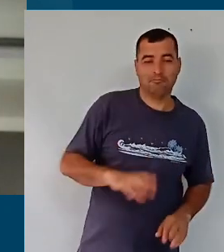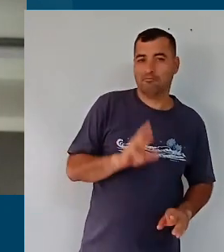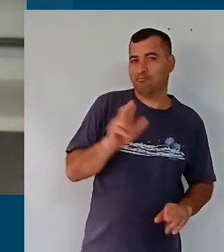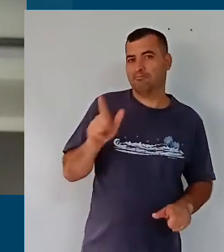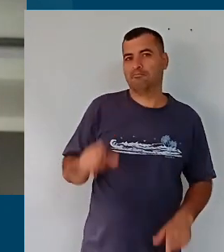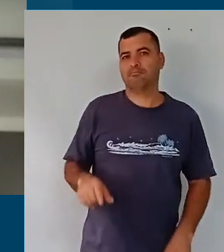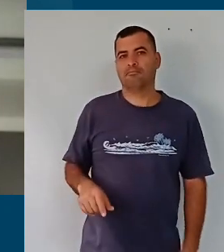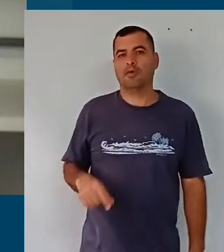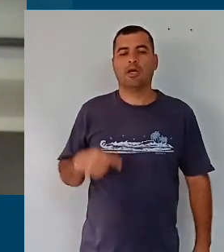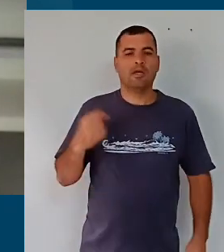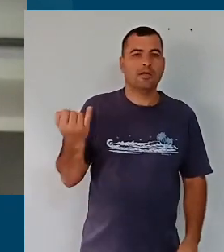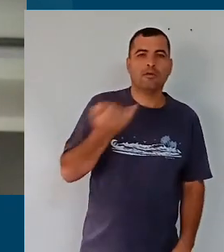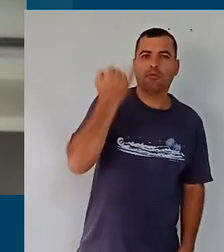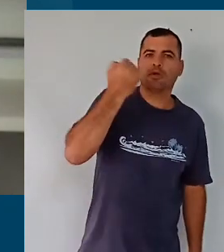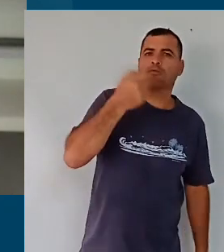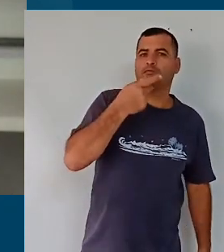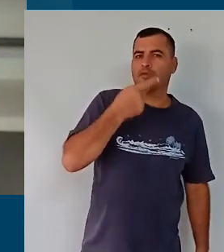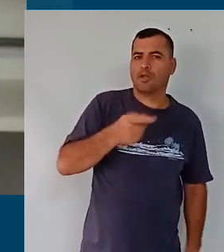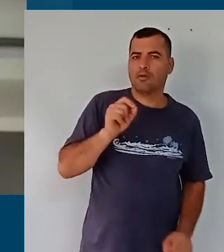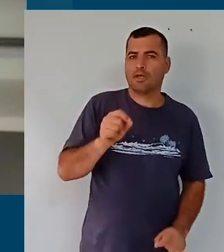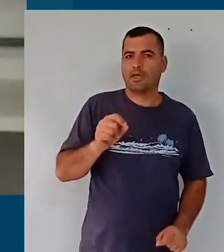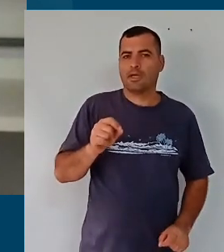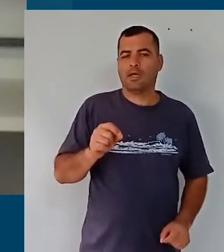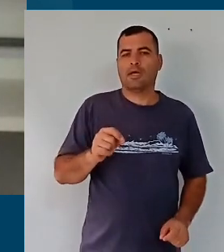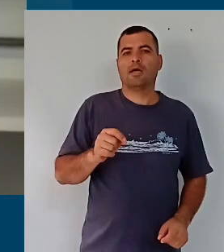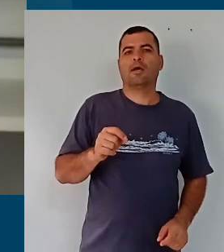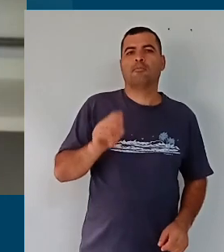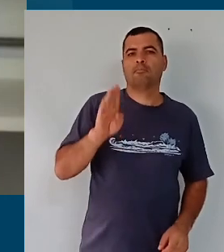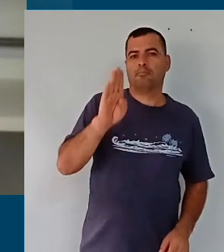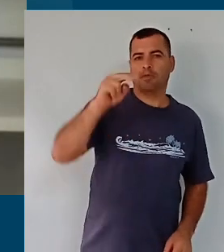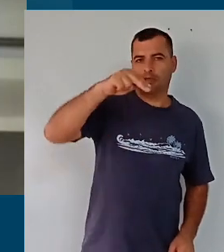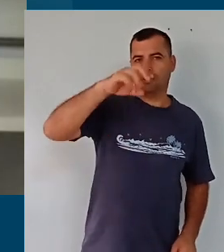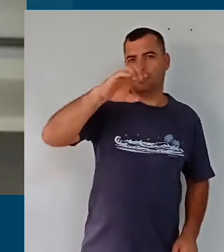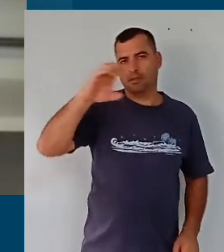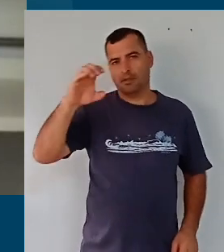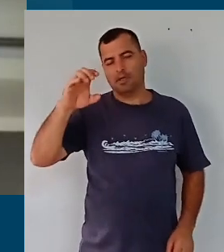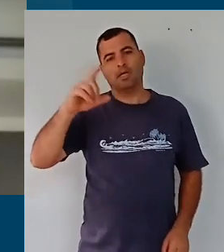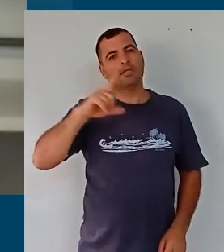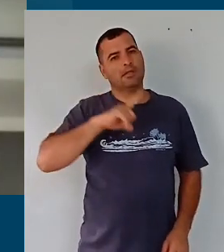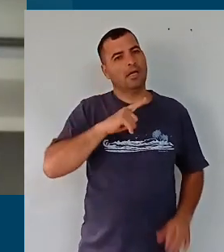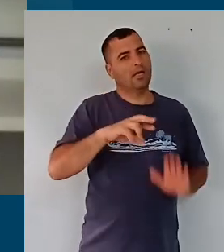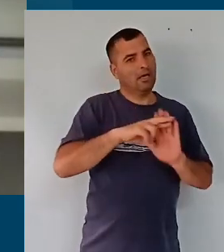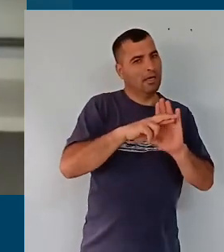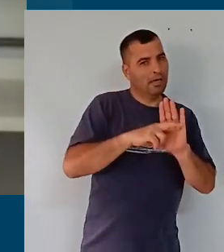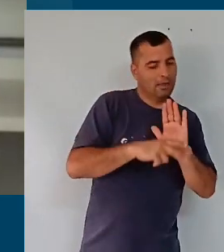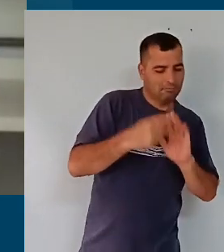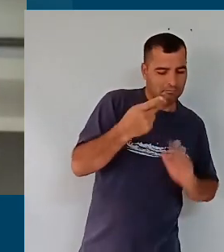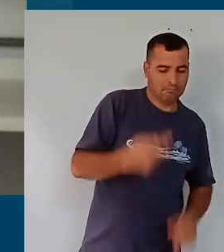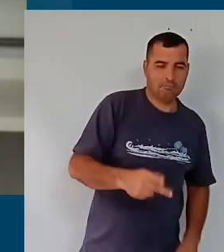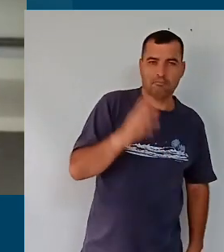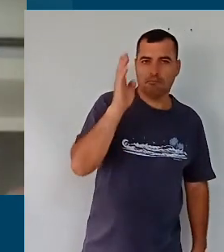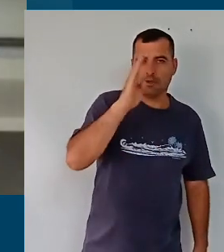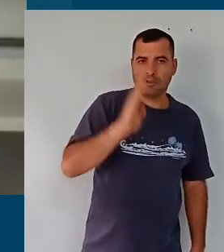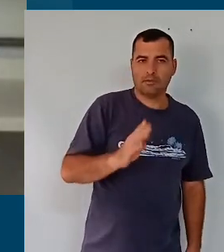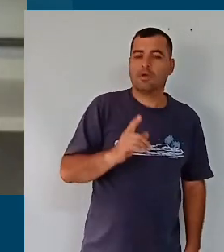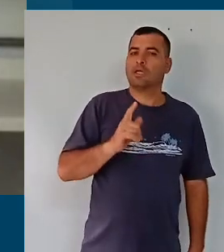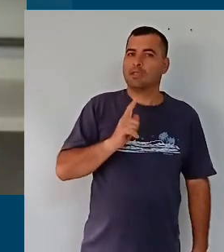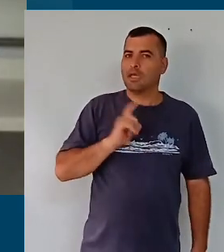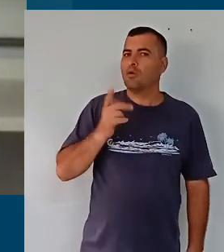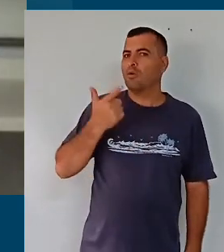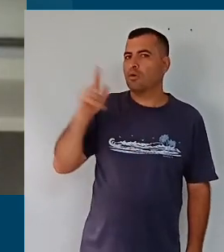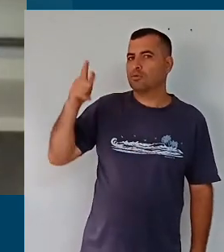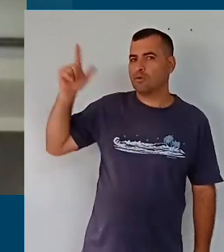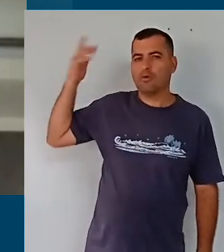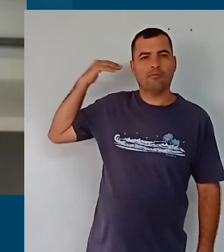importa é dizer que também a Base Nacional como curricular, que é uma norma no Brasil, ela vem de outros